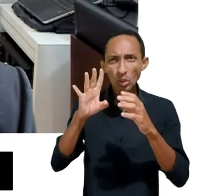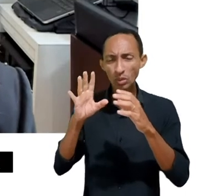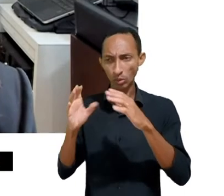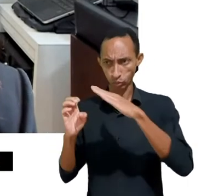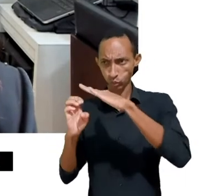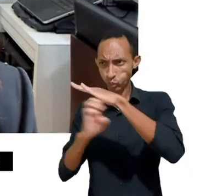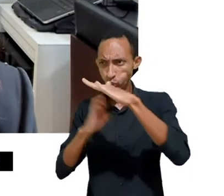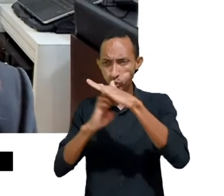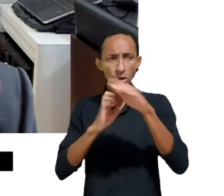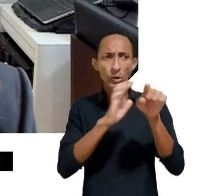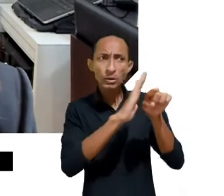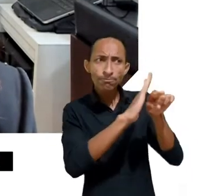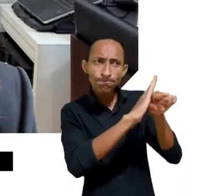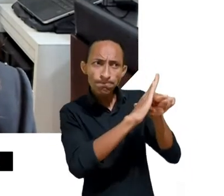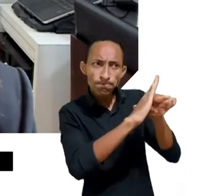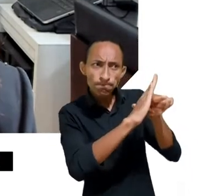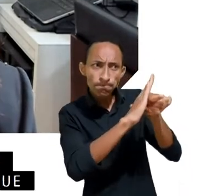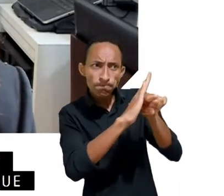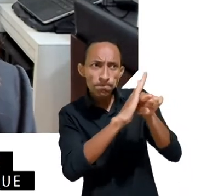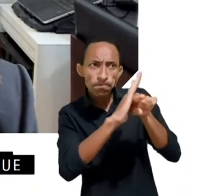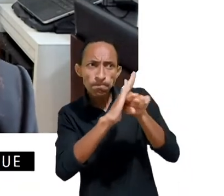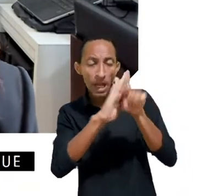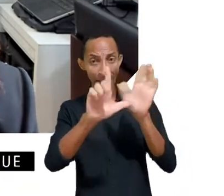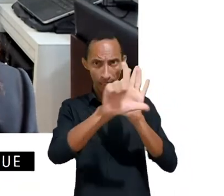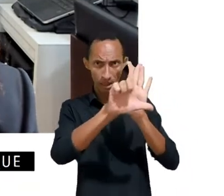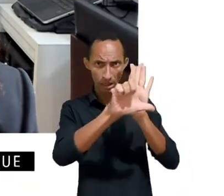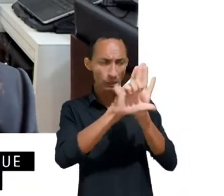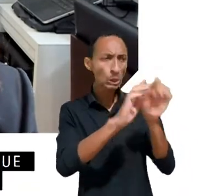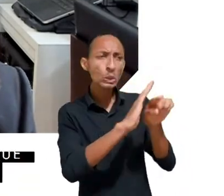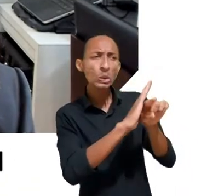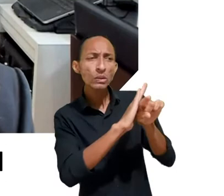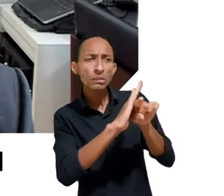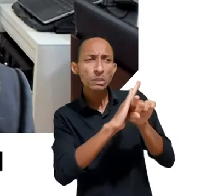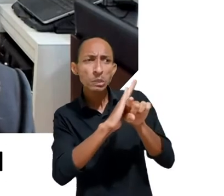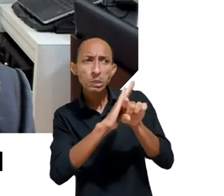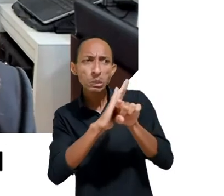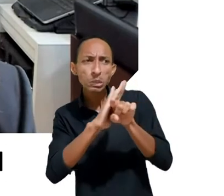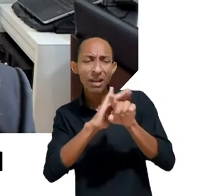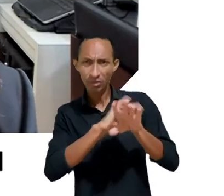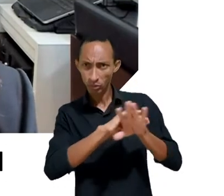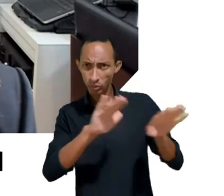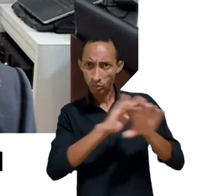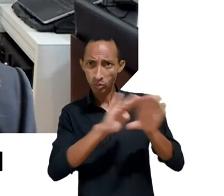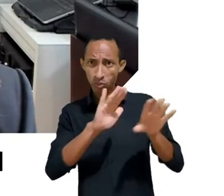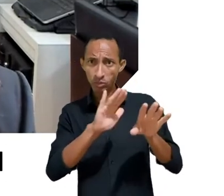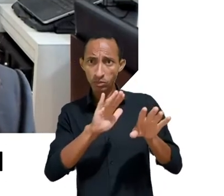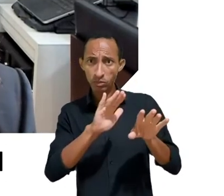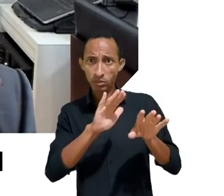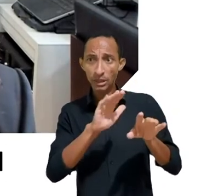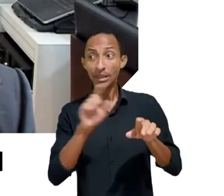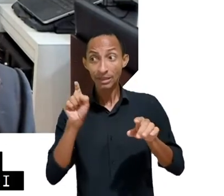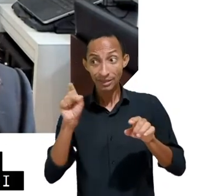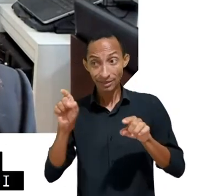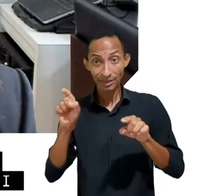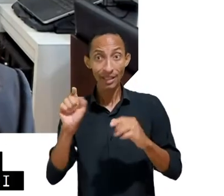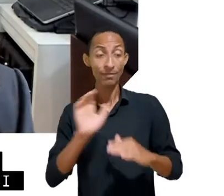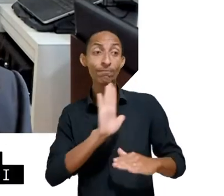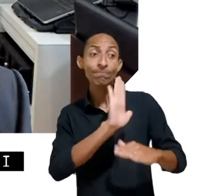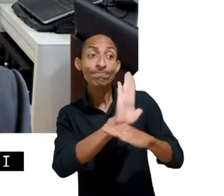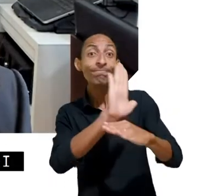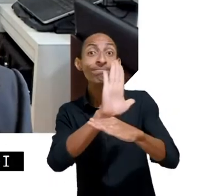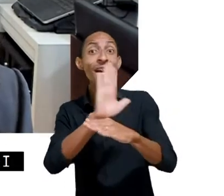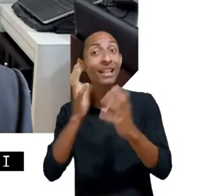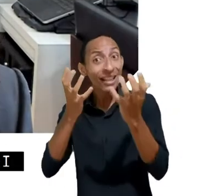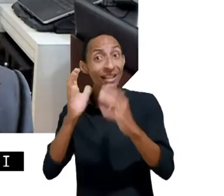as normas. Ele vai ser um órgão também que vai promover essa cultura de privacidade e proteção de dados